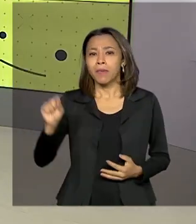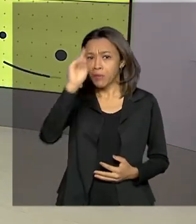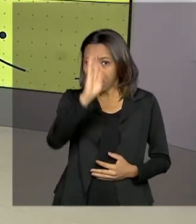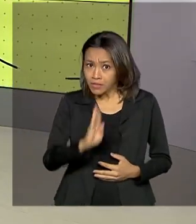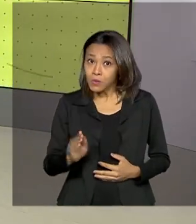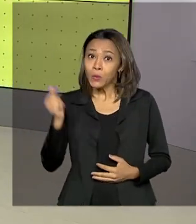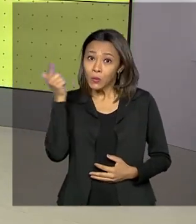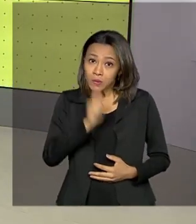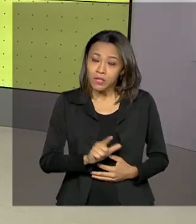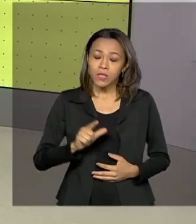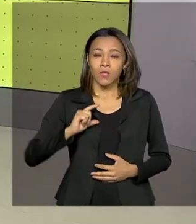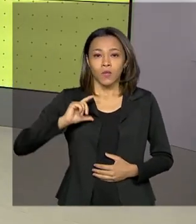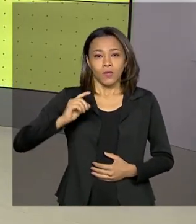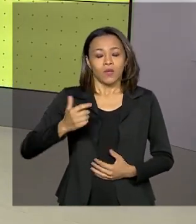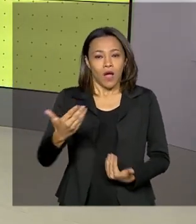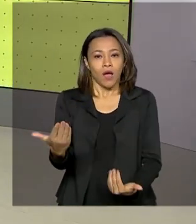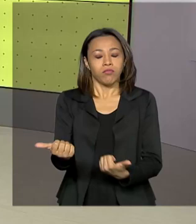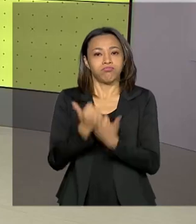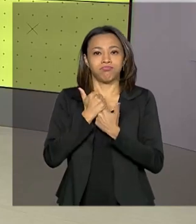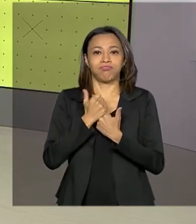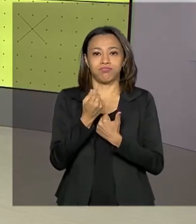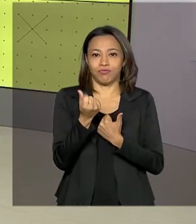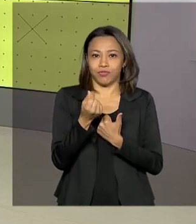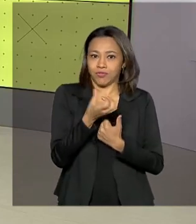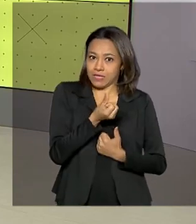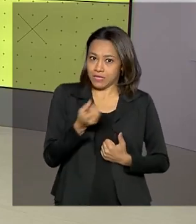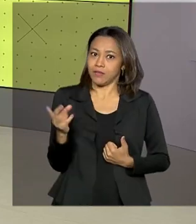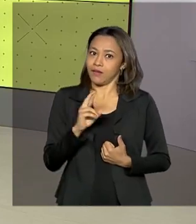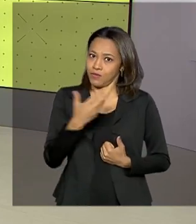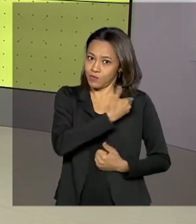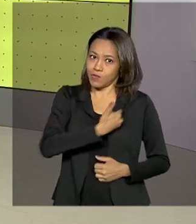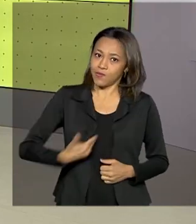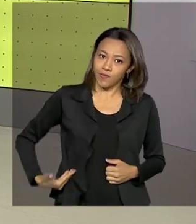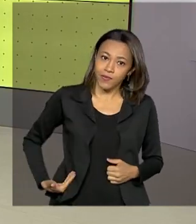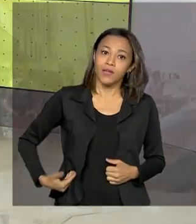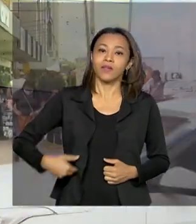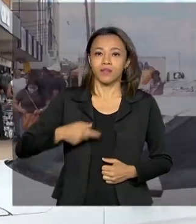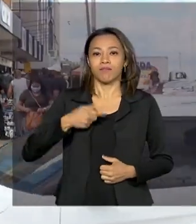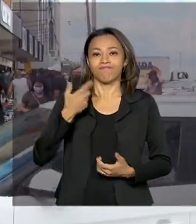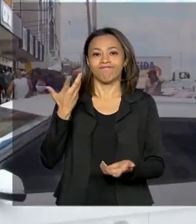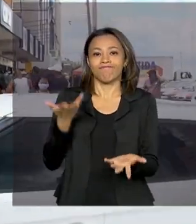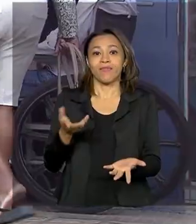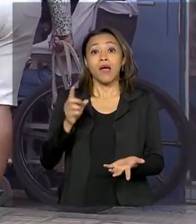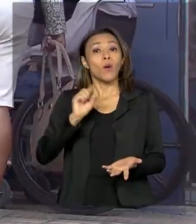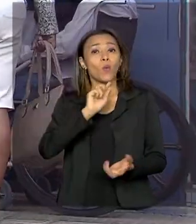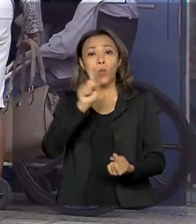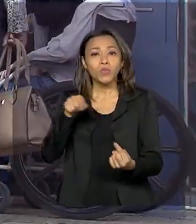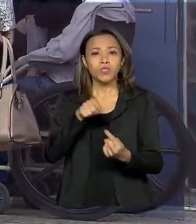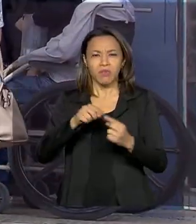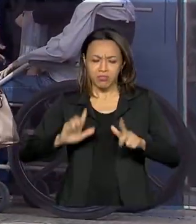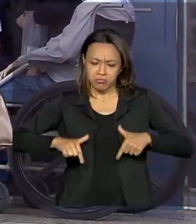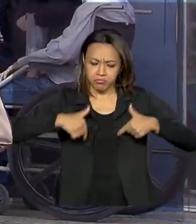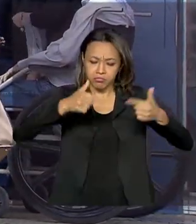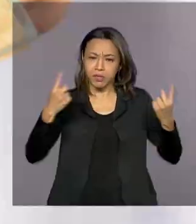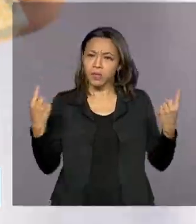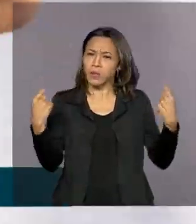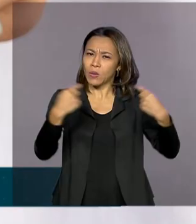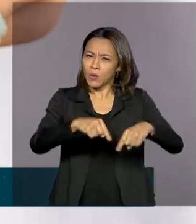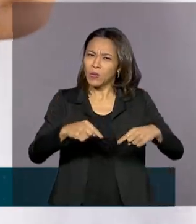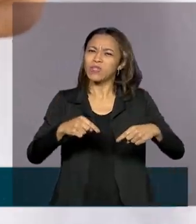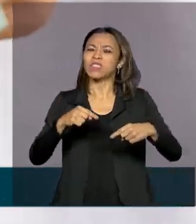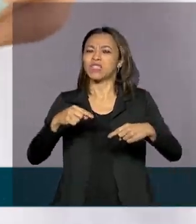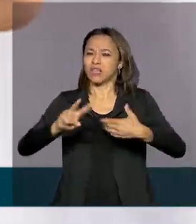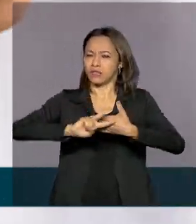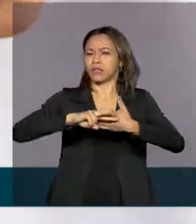agosto apenas com a renda do auxílio emergencial de 600 reais pago pelo governo federal para enfrentar os efeitos econômicos da